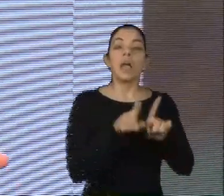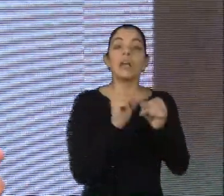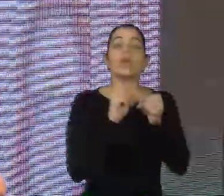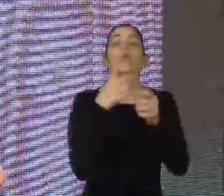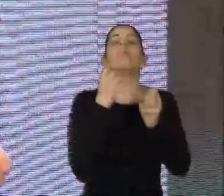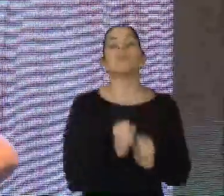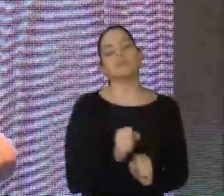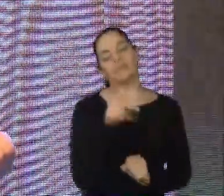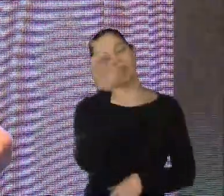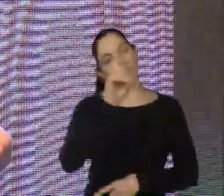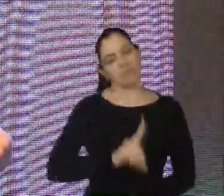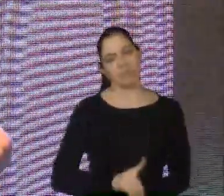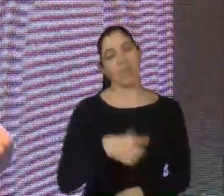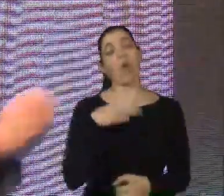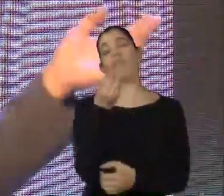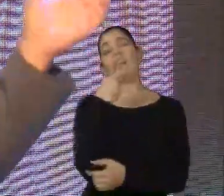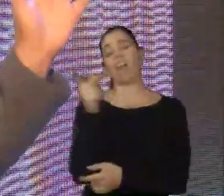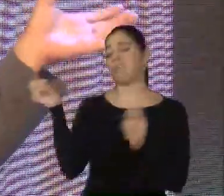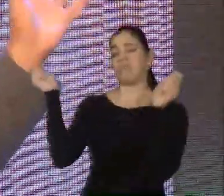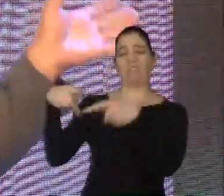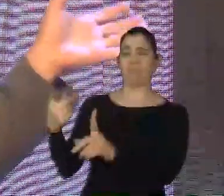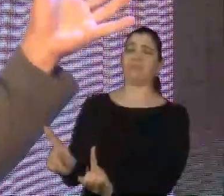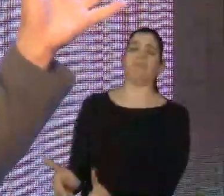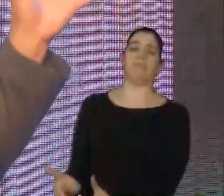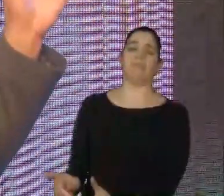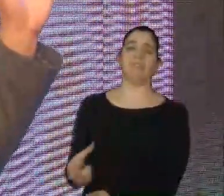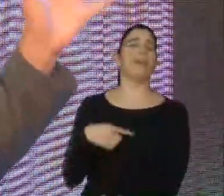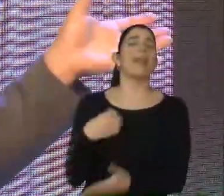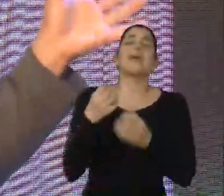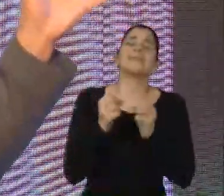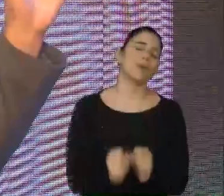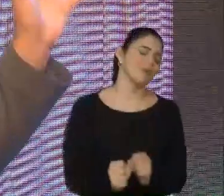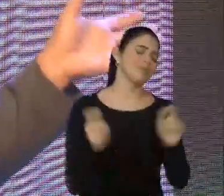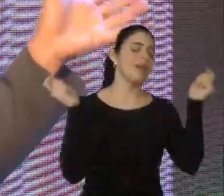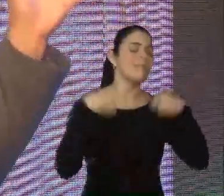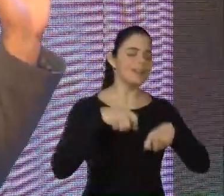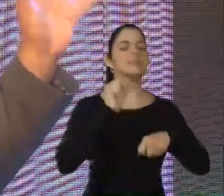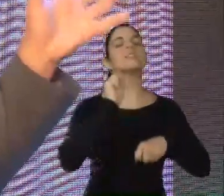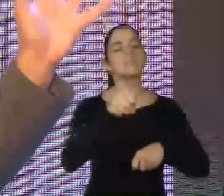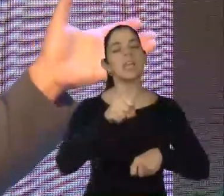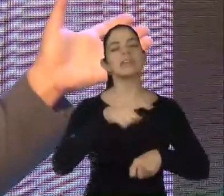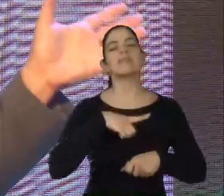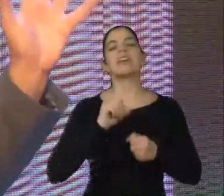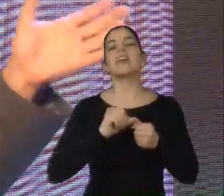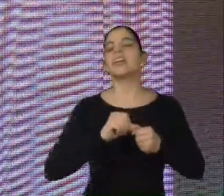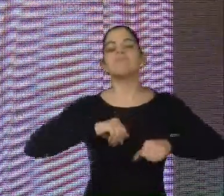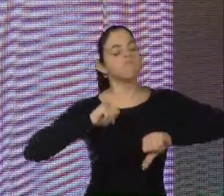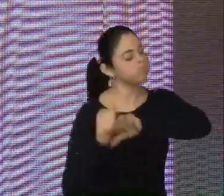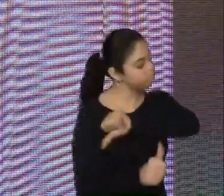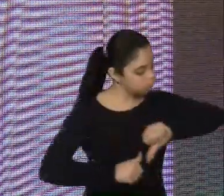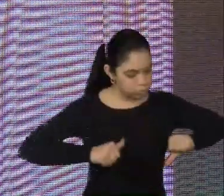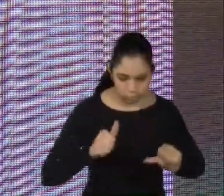deficiências ou incapacidades. Elas são perfeitamente capazes de provocar o mesmo padrão de mudança e